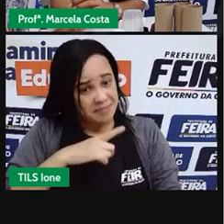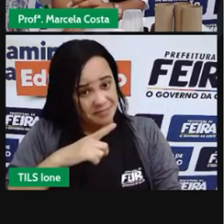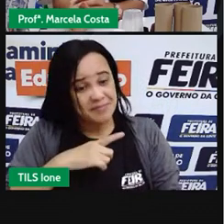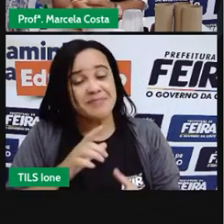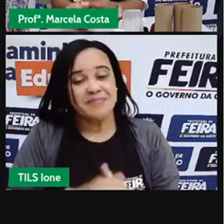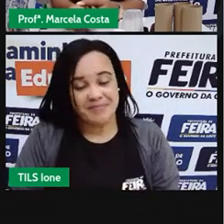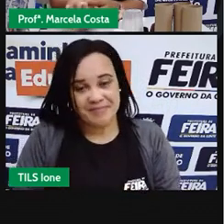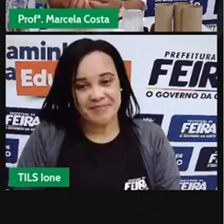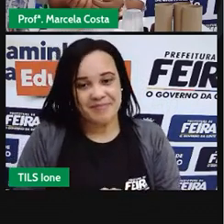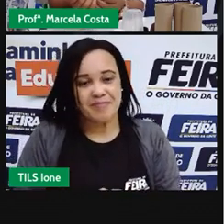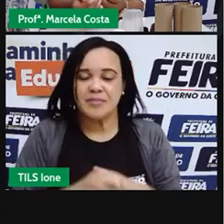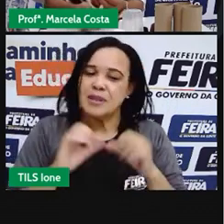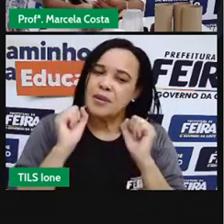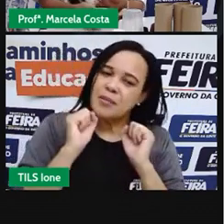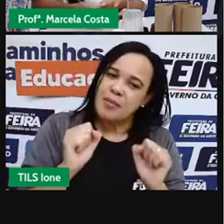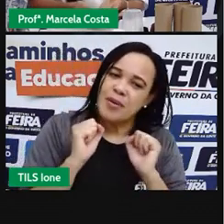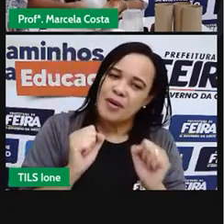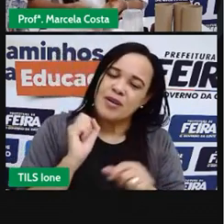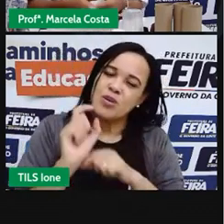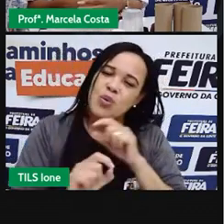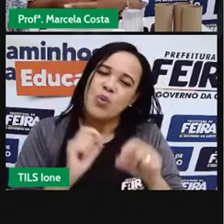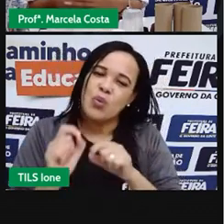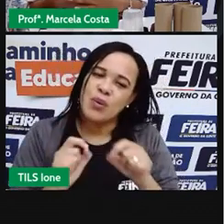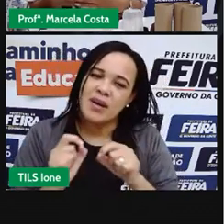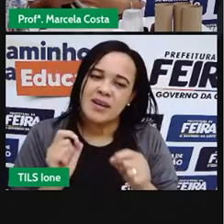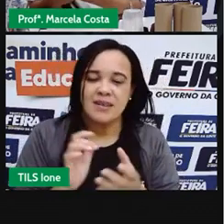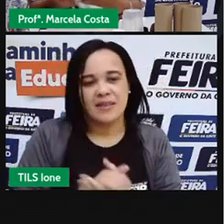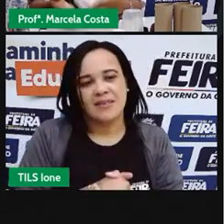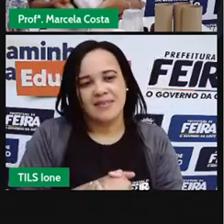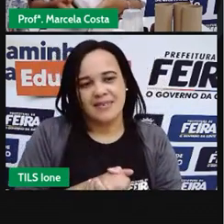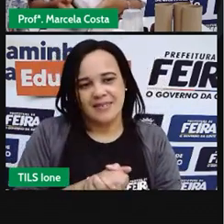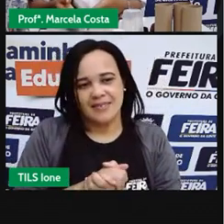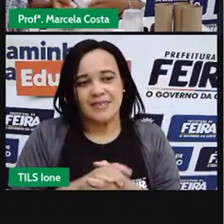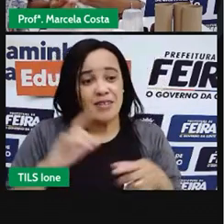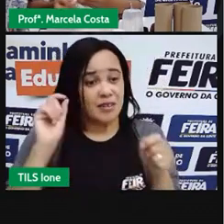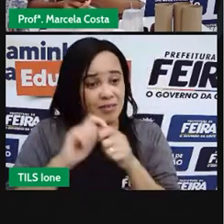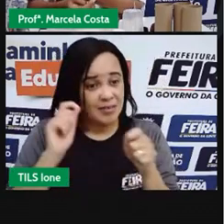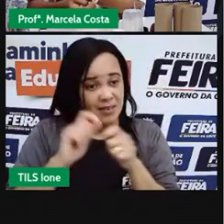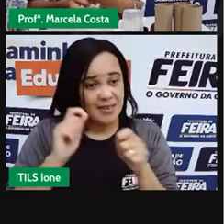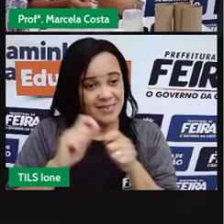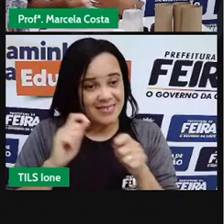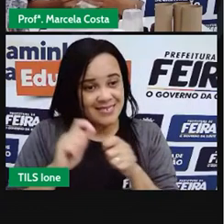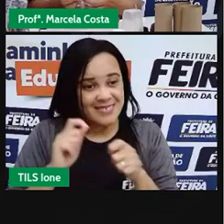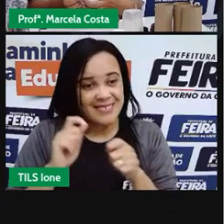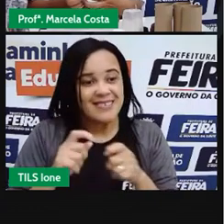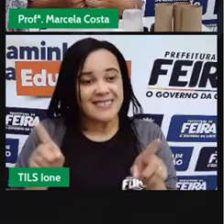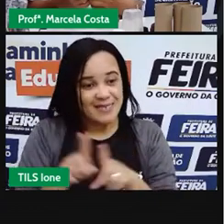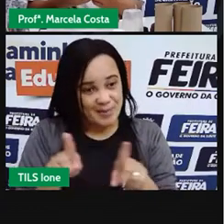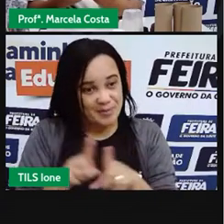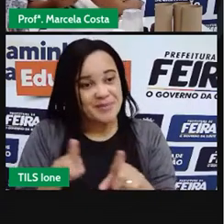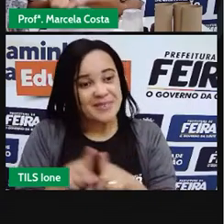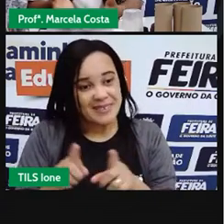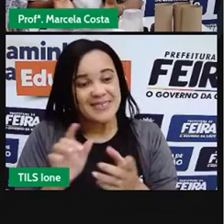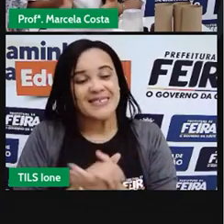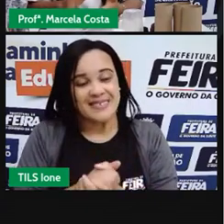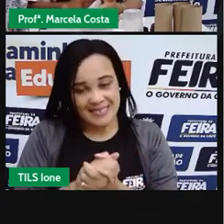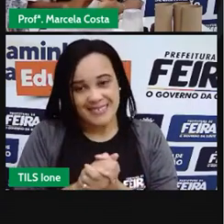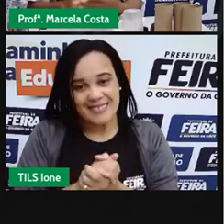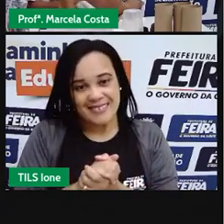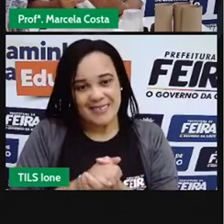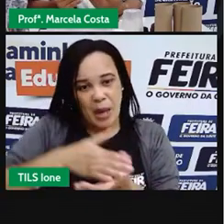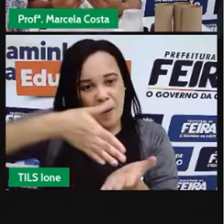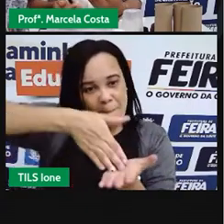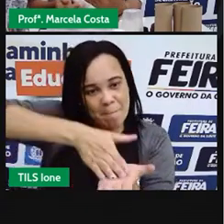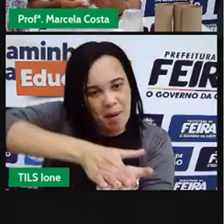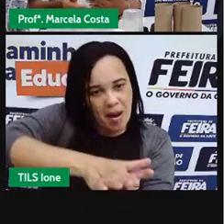Você pode, se tiver em casa, se tiver como fazer isso, você pode fazer a impressão